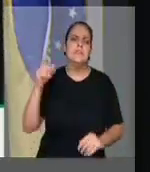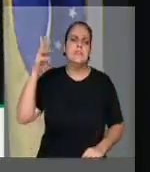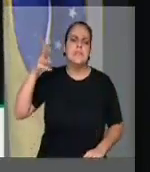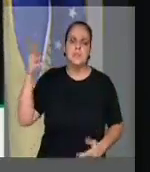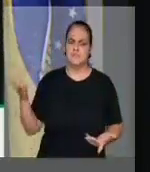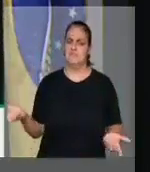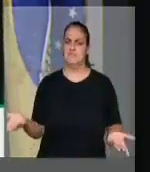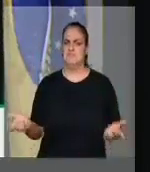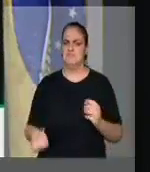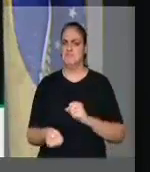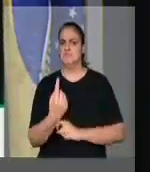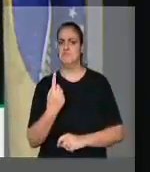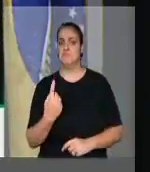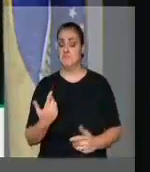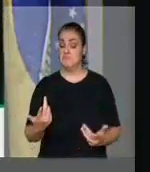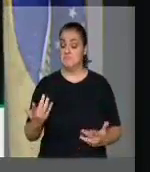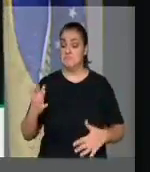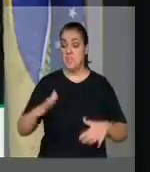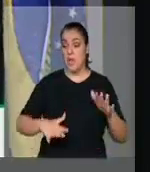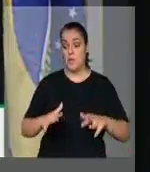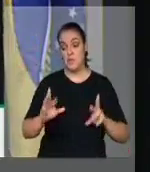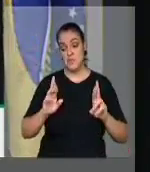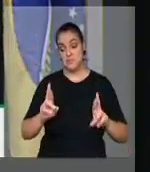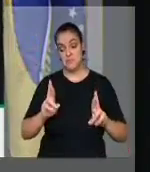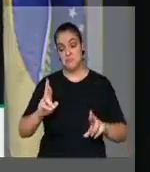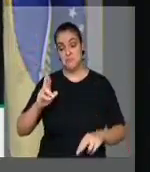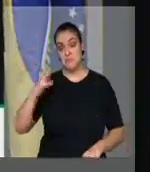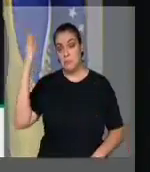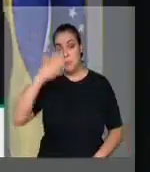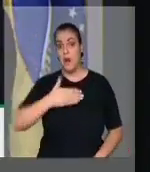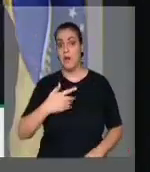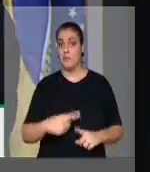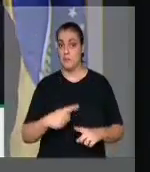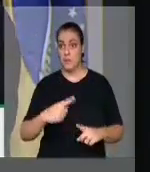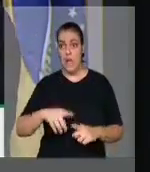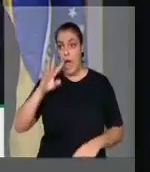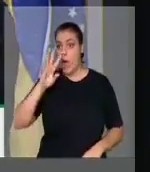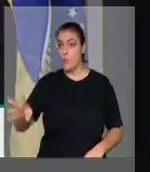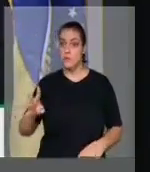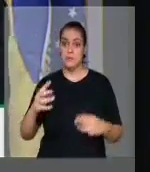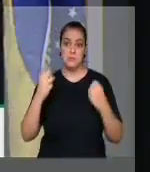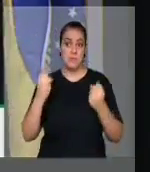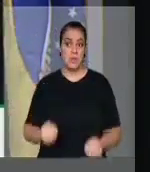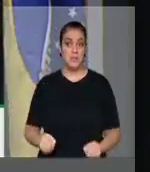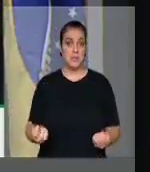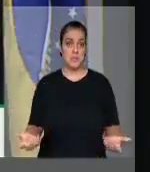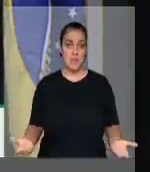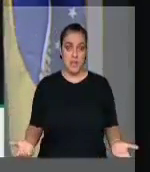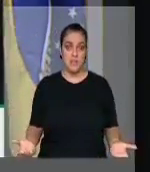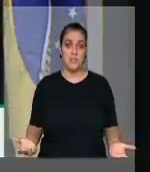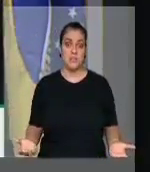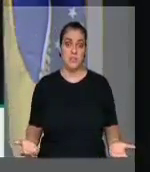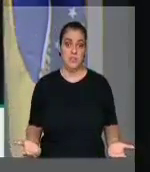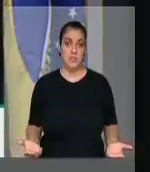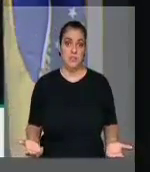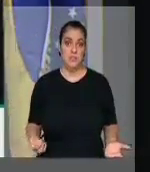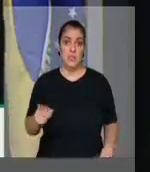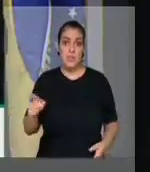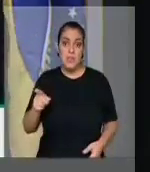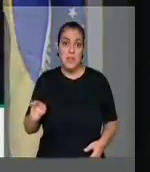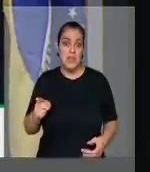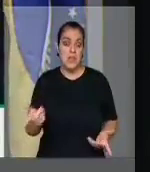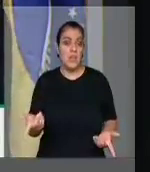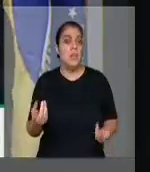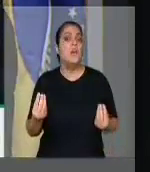Espero que ele tenha provas, porque sem provas é uma acusação muito séria. E, no mínimo, ele passa a ser omisso,